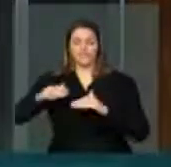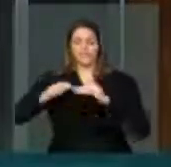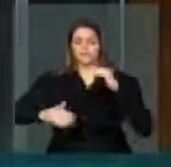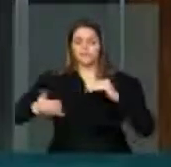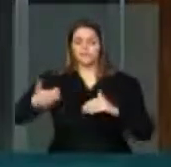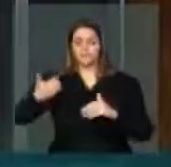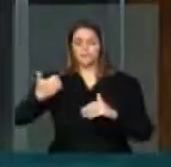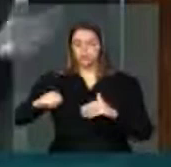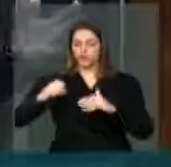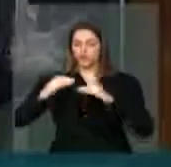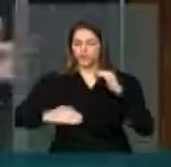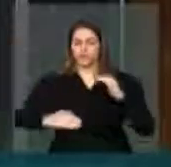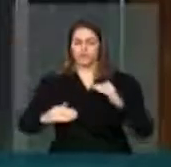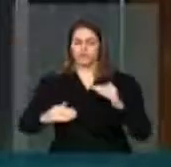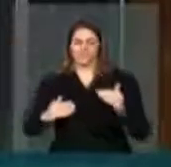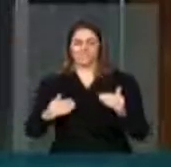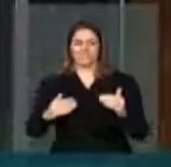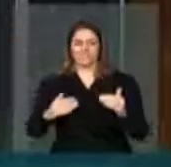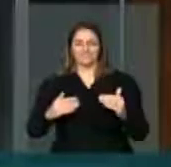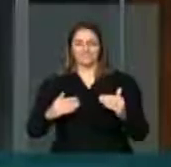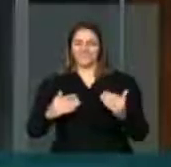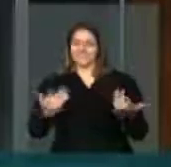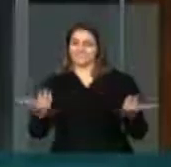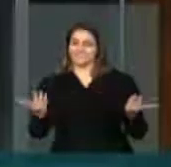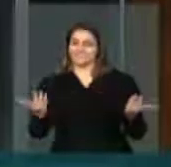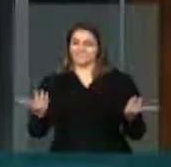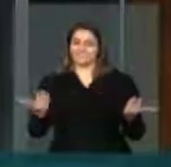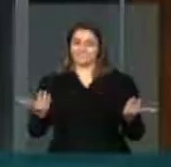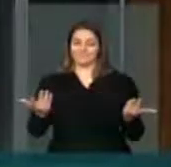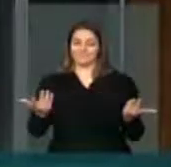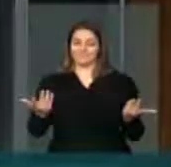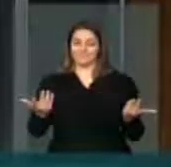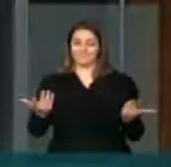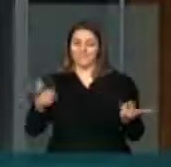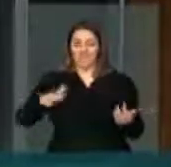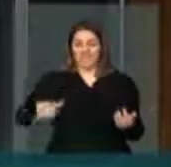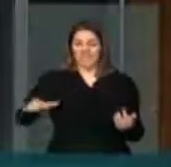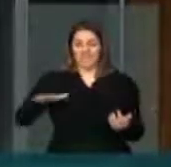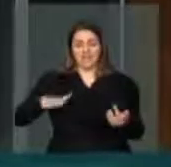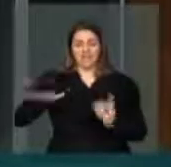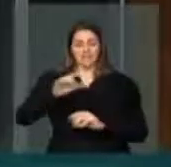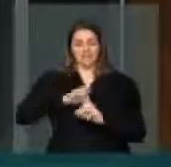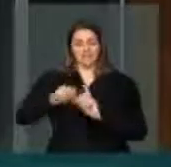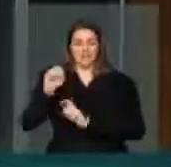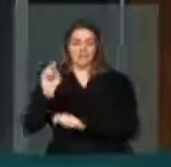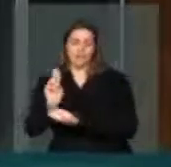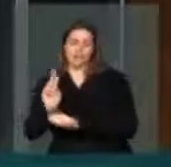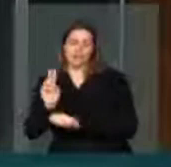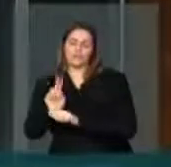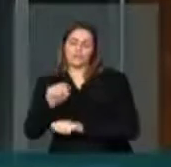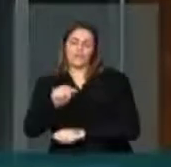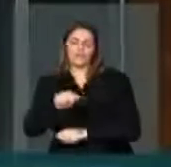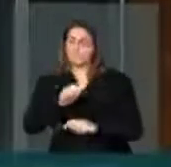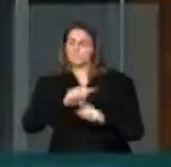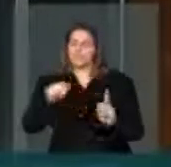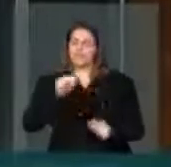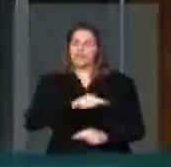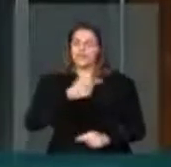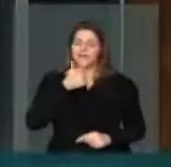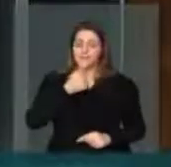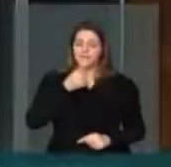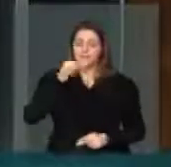protegidos por determinado ramo da sociedade estavam lá assassinando